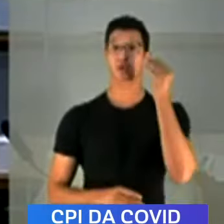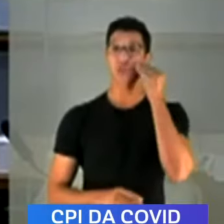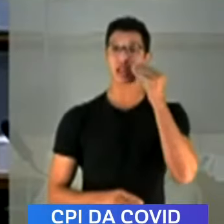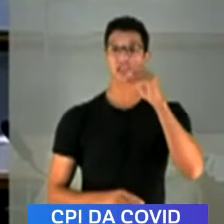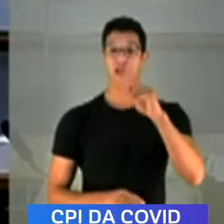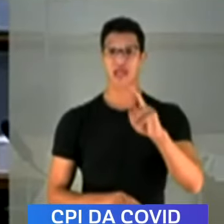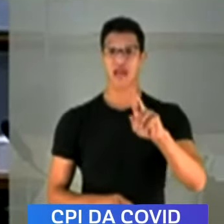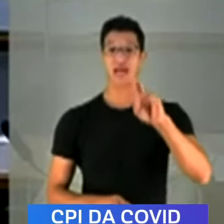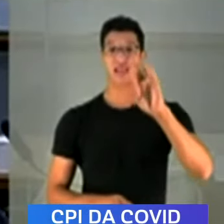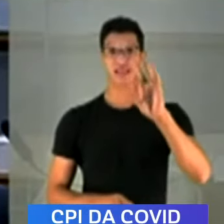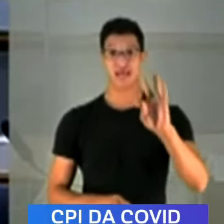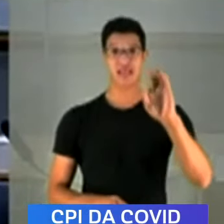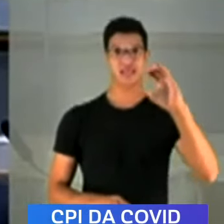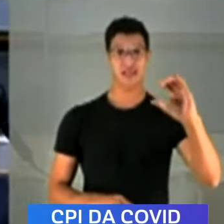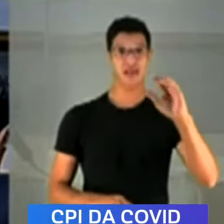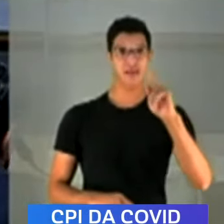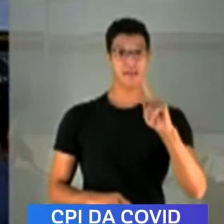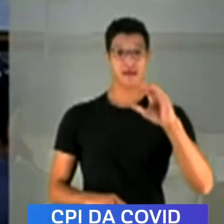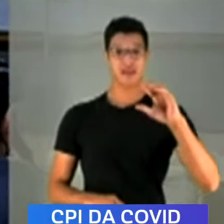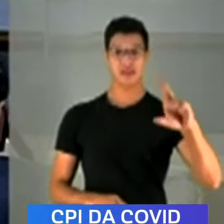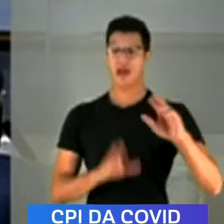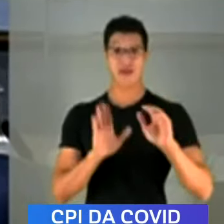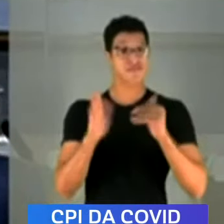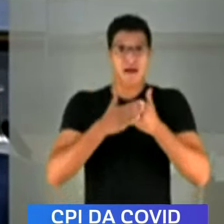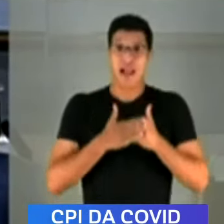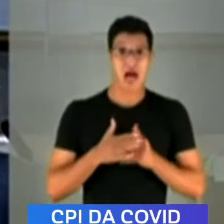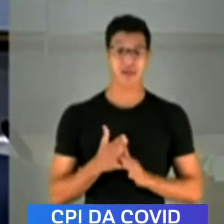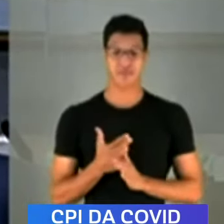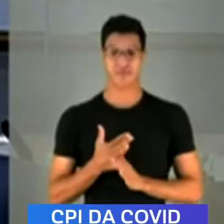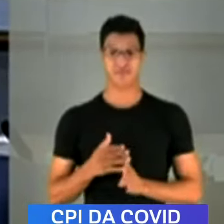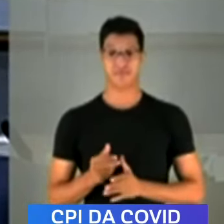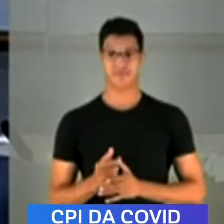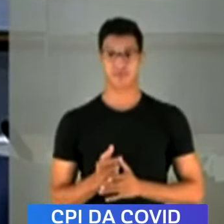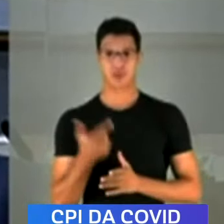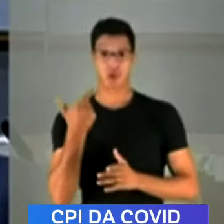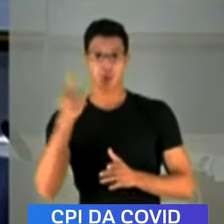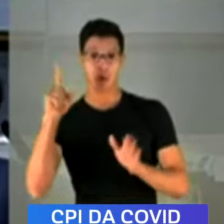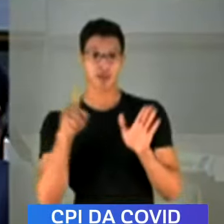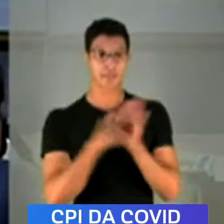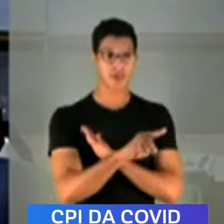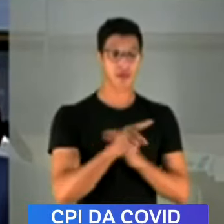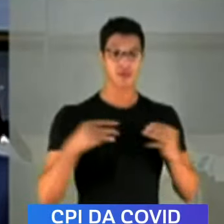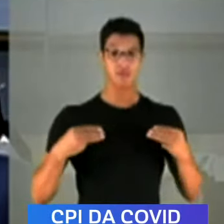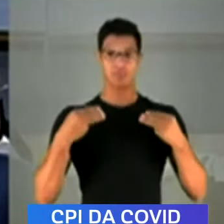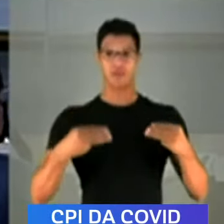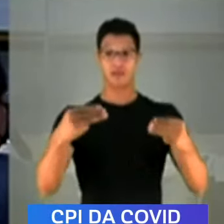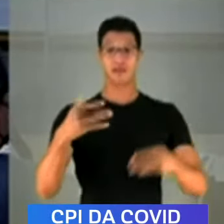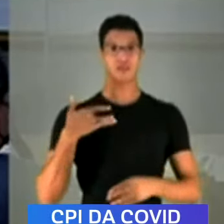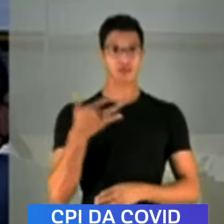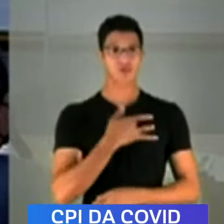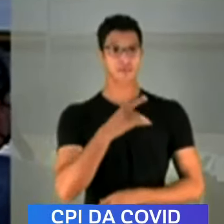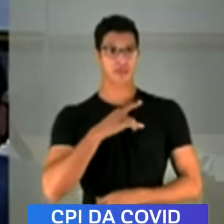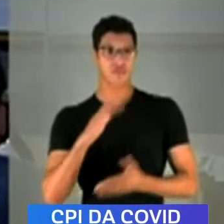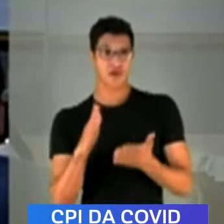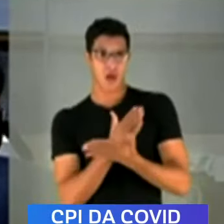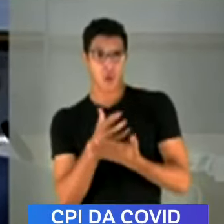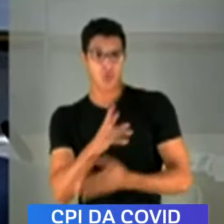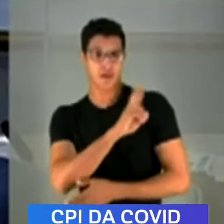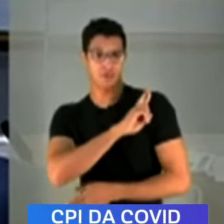de RTC-PCR reprimidos. Outra pergunta. O Ministério da Saúde teve alguma responsabilidade?